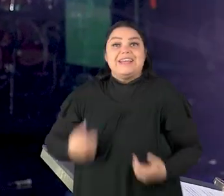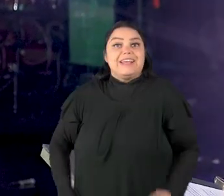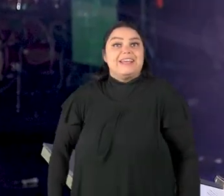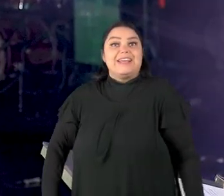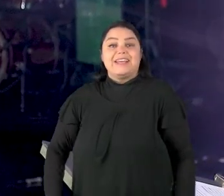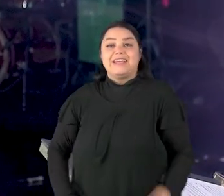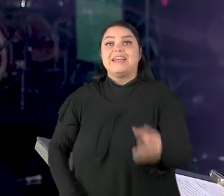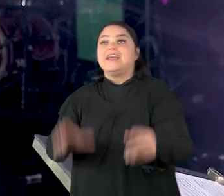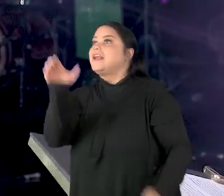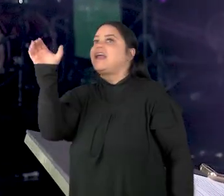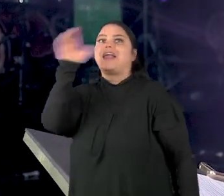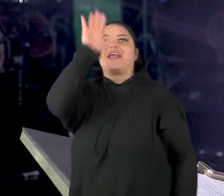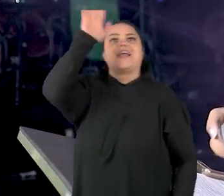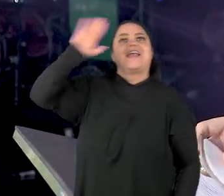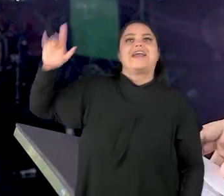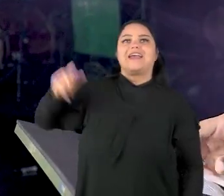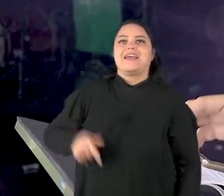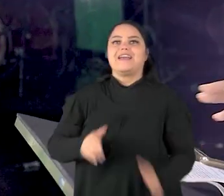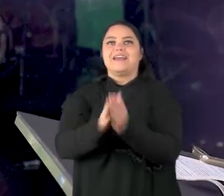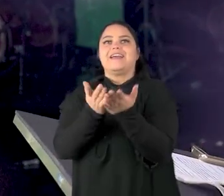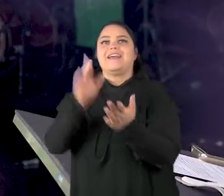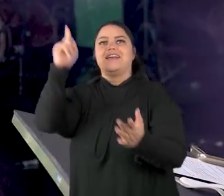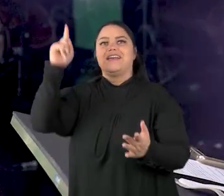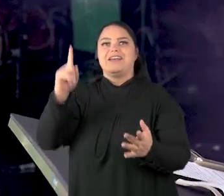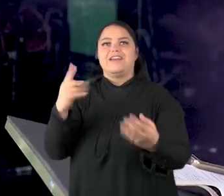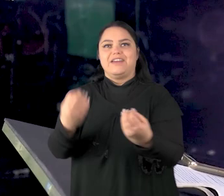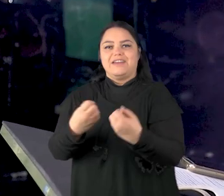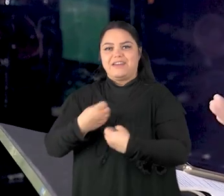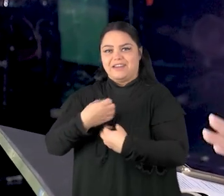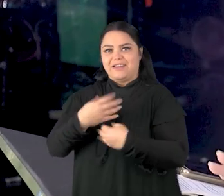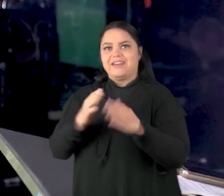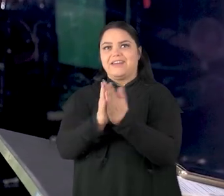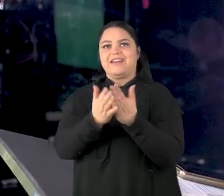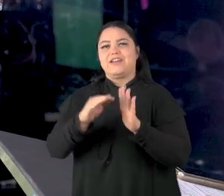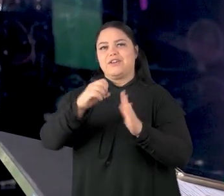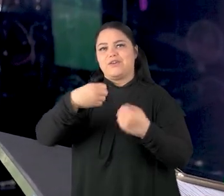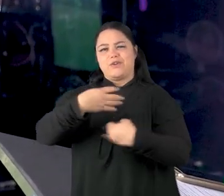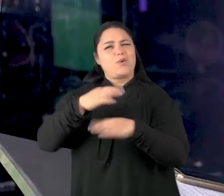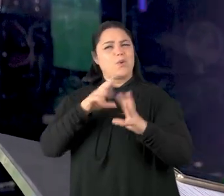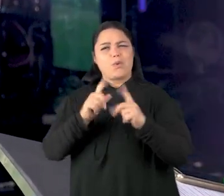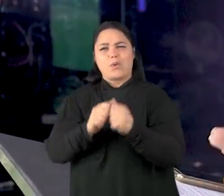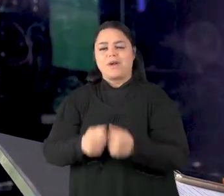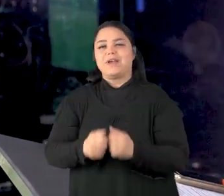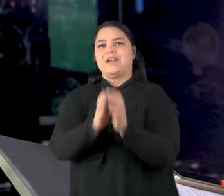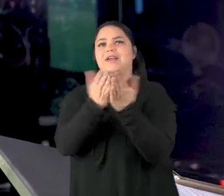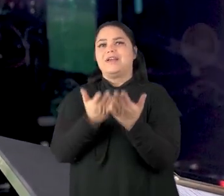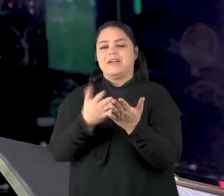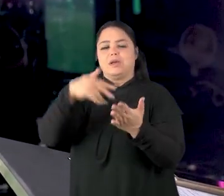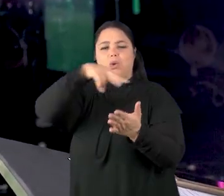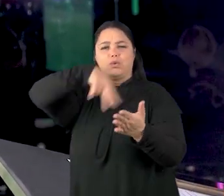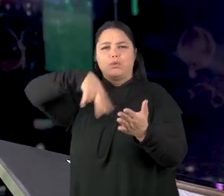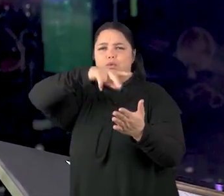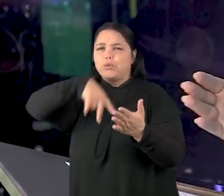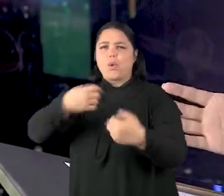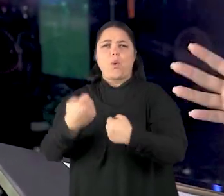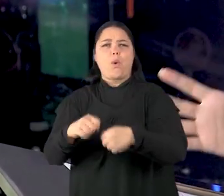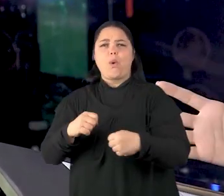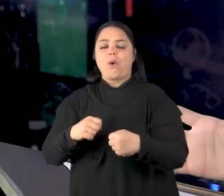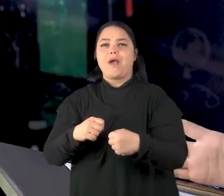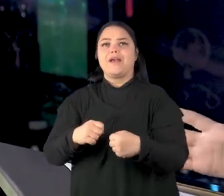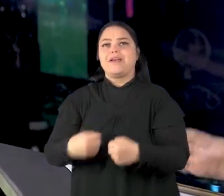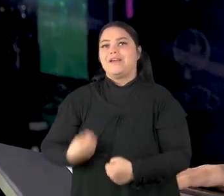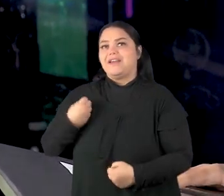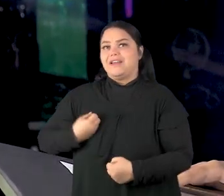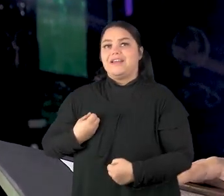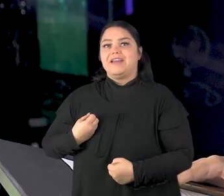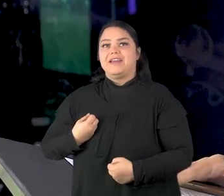Quem está com a sua Bíblia aí? Jesus, ele deixou todos os ensinamentos dele aqui, tudo que a gente precisaria pra